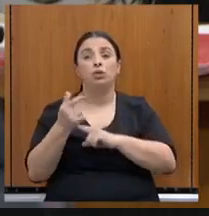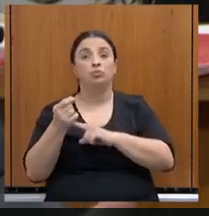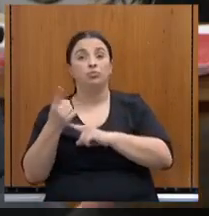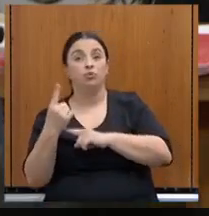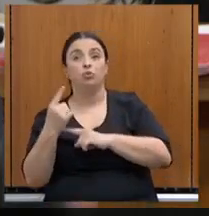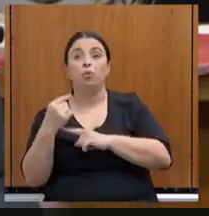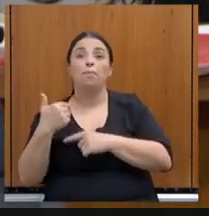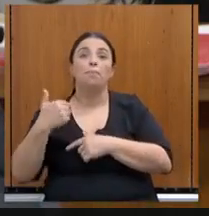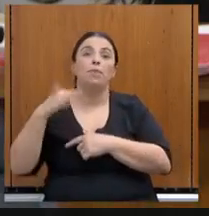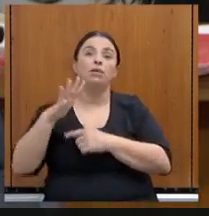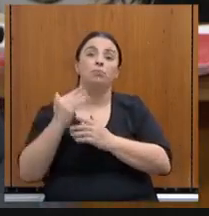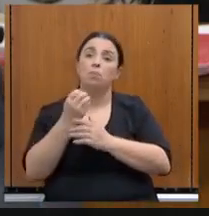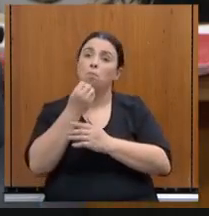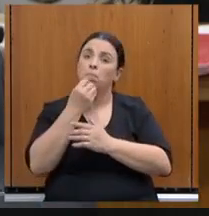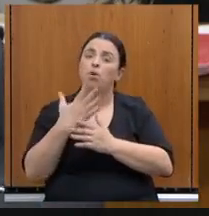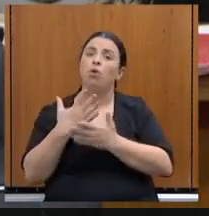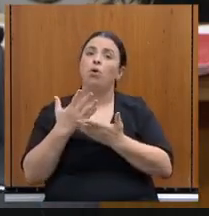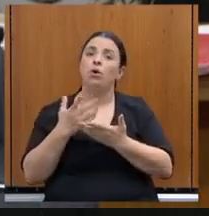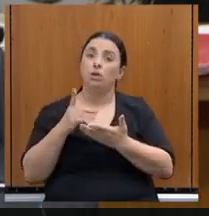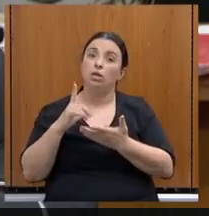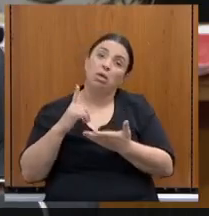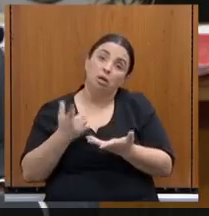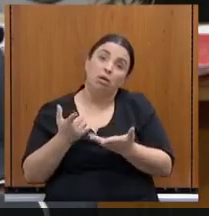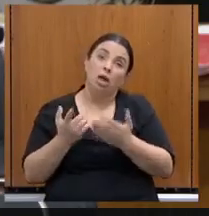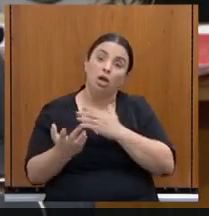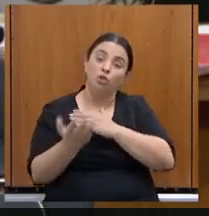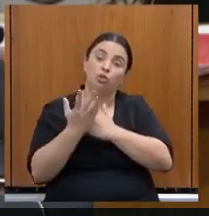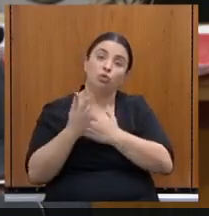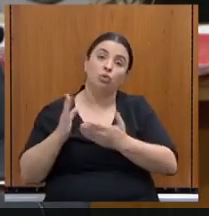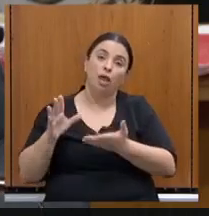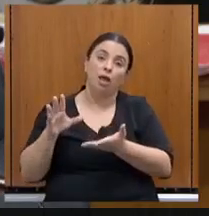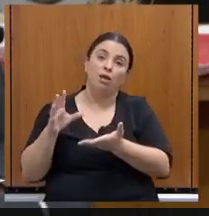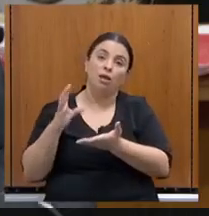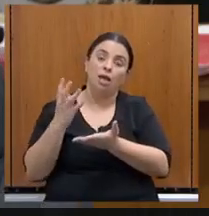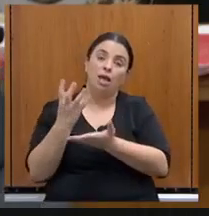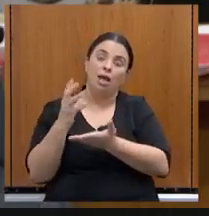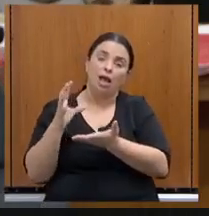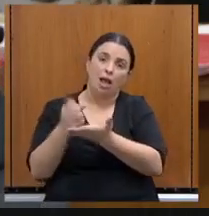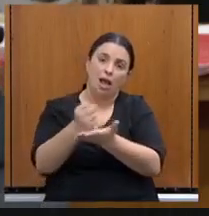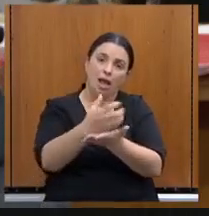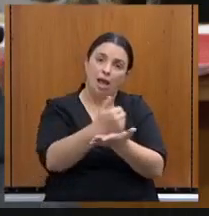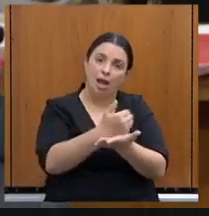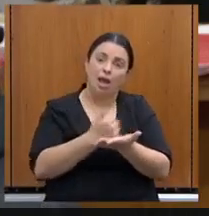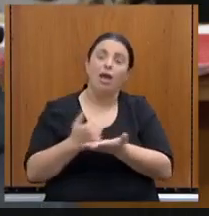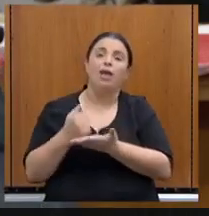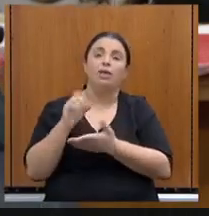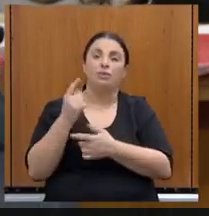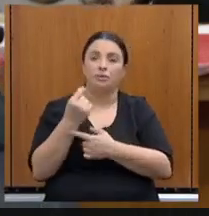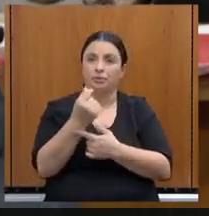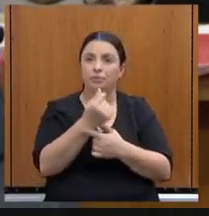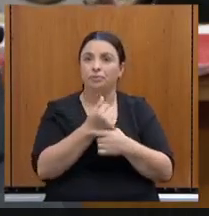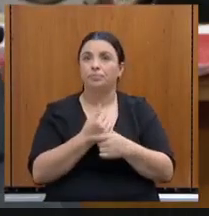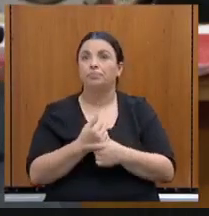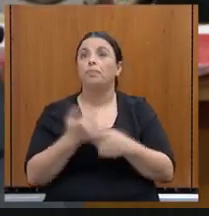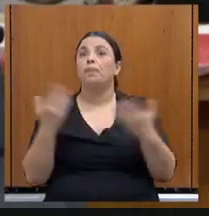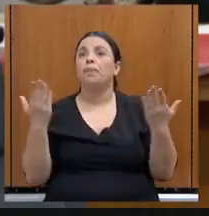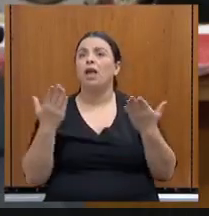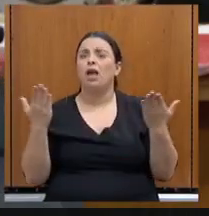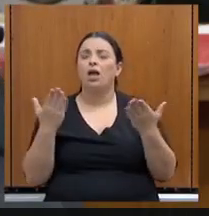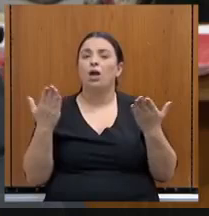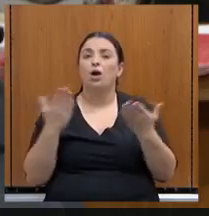refletindo na arrecadação. Enfim, e aí agora medidas com foco no contribuinte,